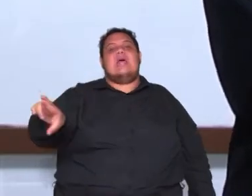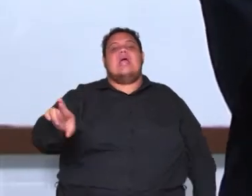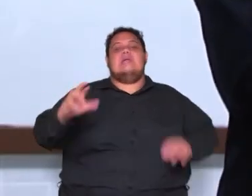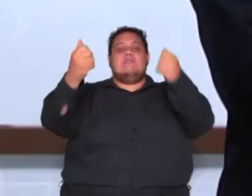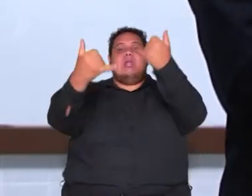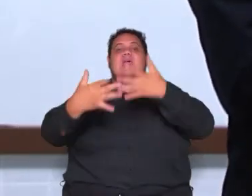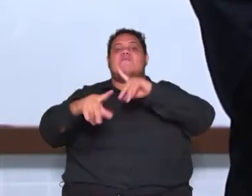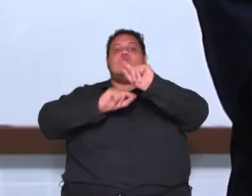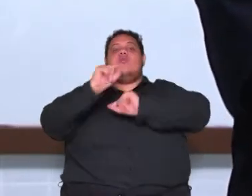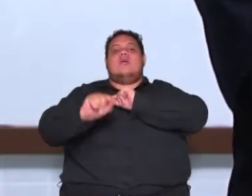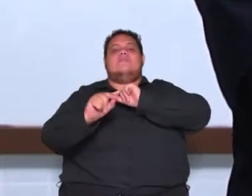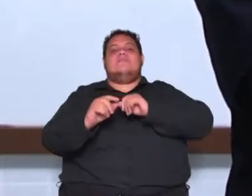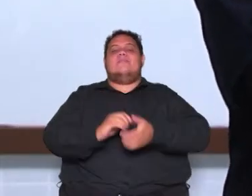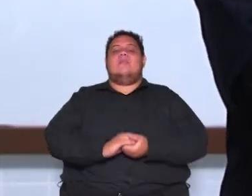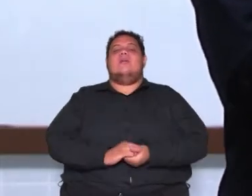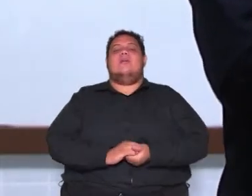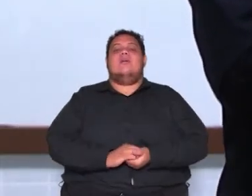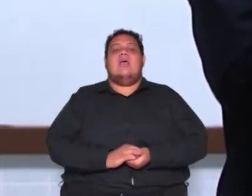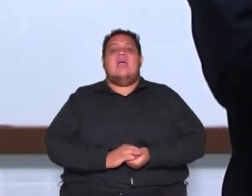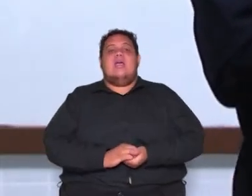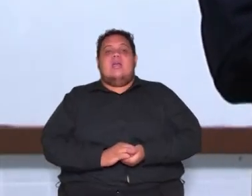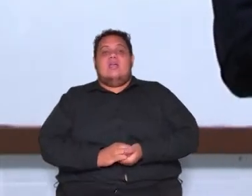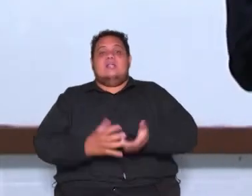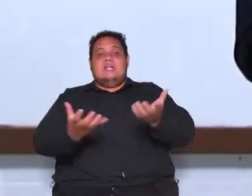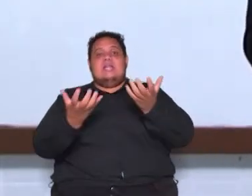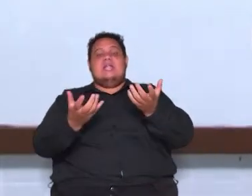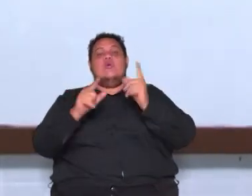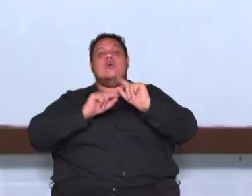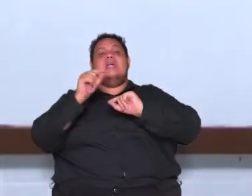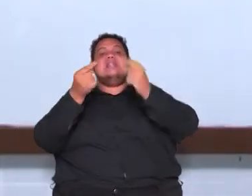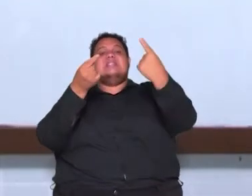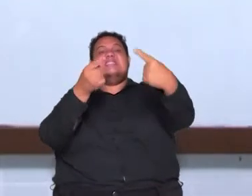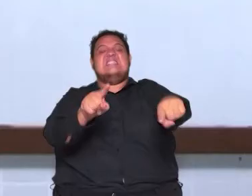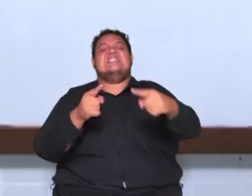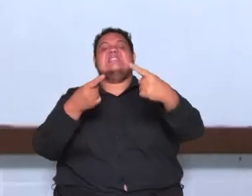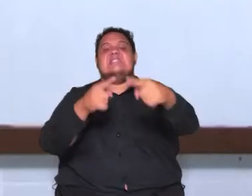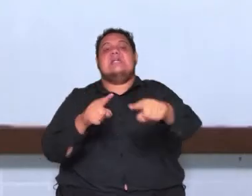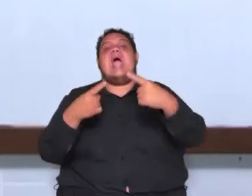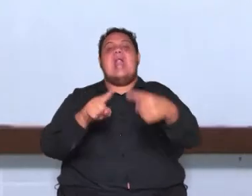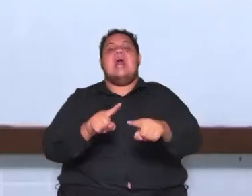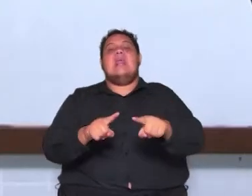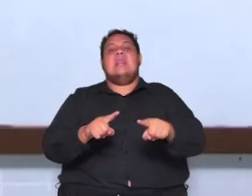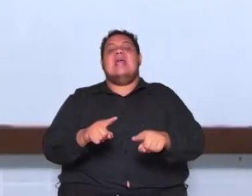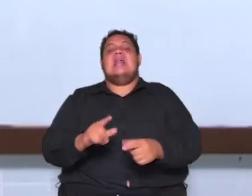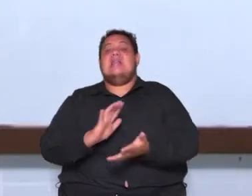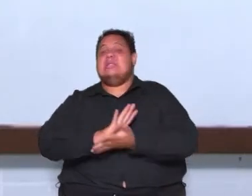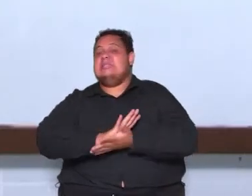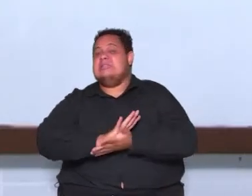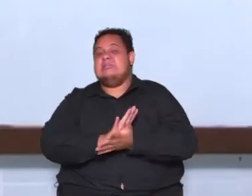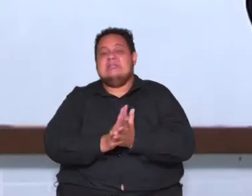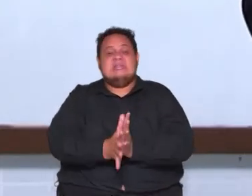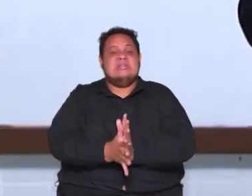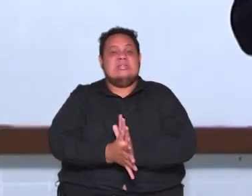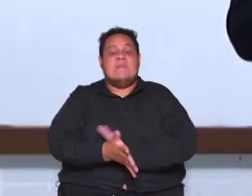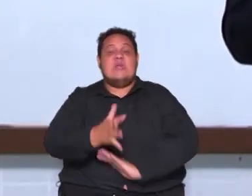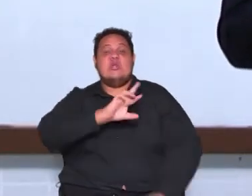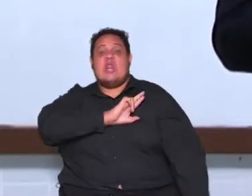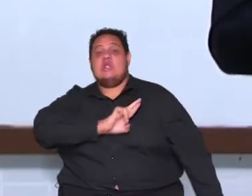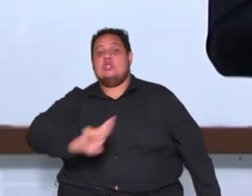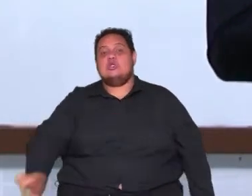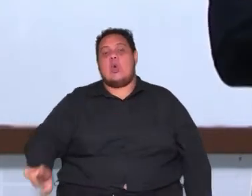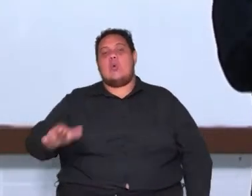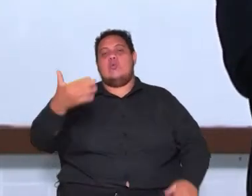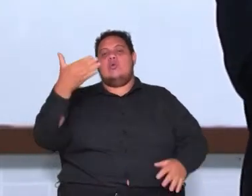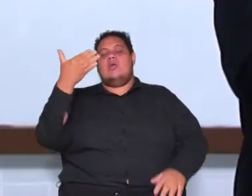ele foi um grande crítico do clero e da intolerância principalmente da intolerância religiosa e política